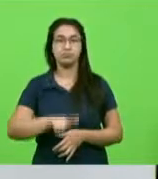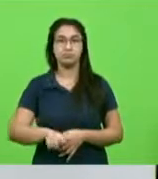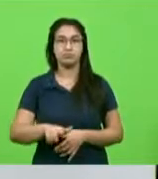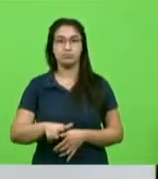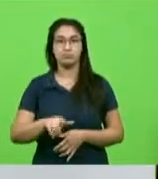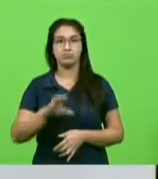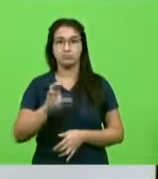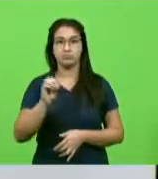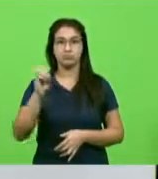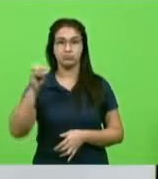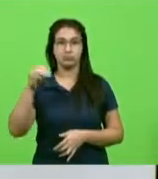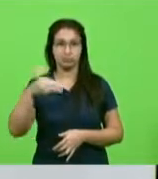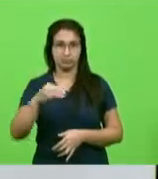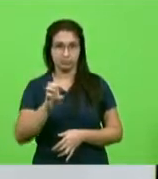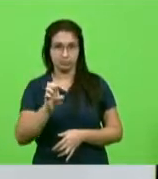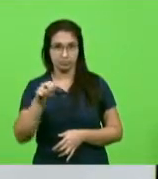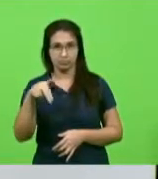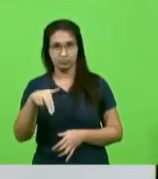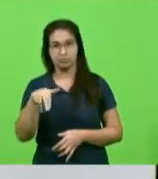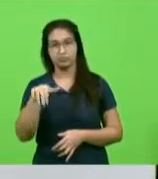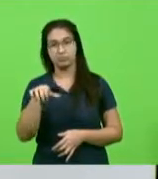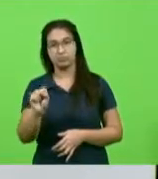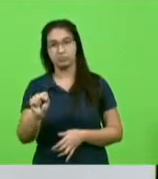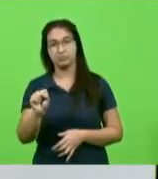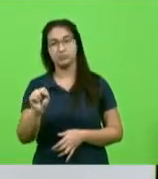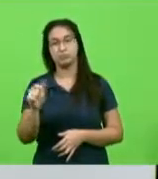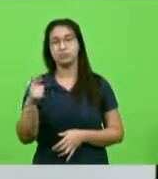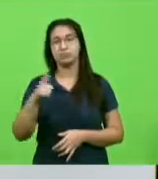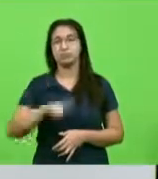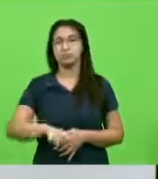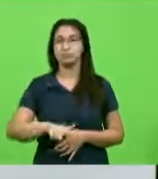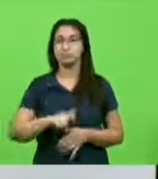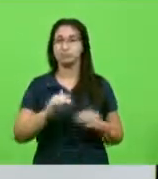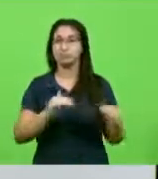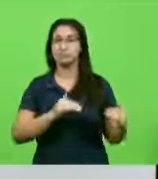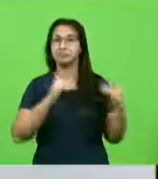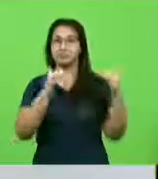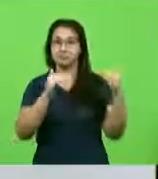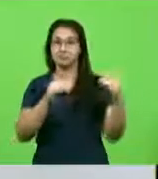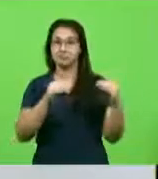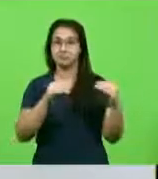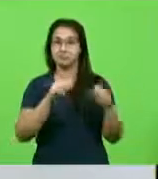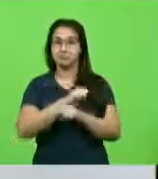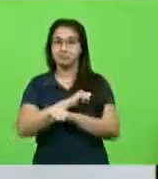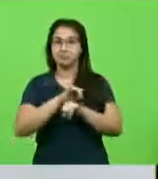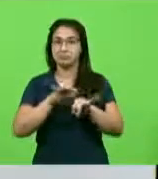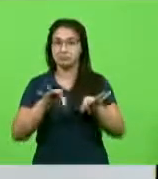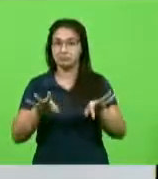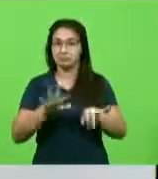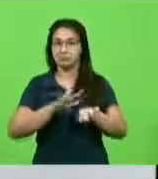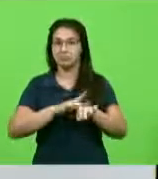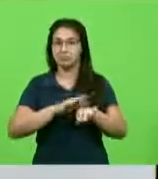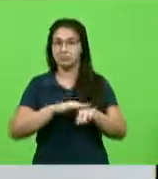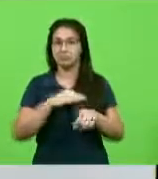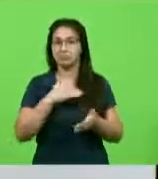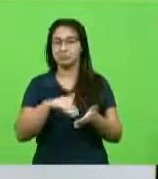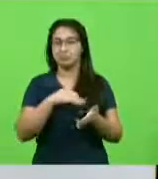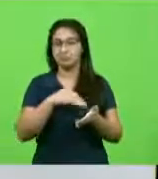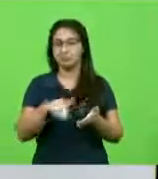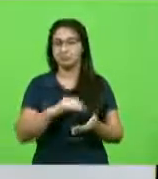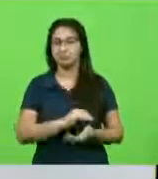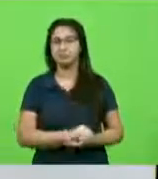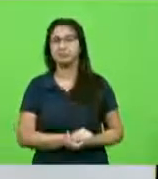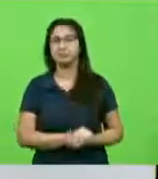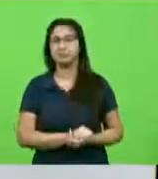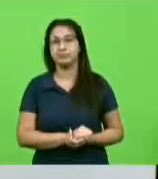Comens, e também da Superintendência de Epidemiologia da Secretaria. Nós,